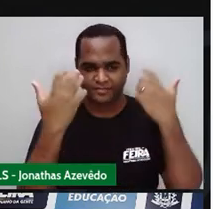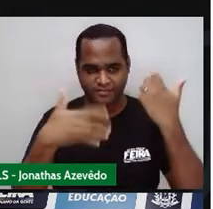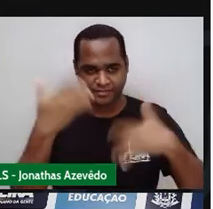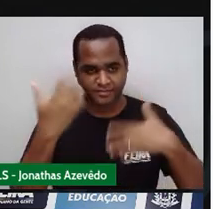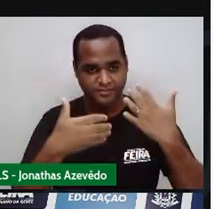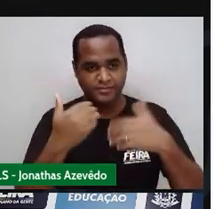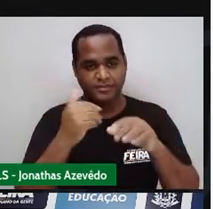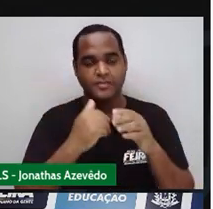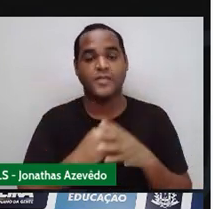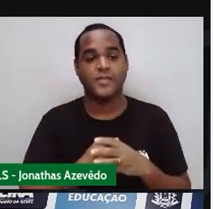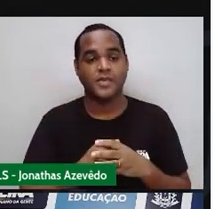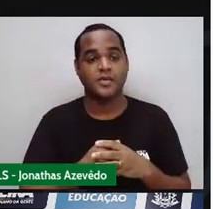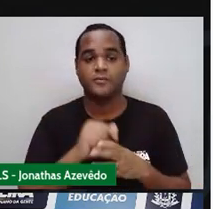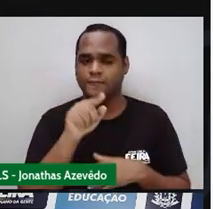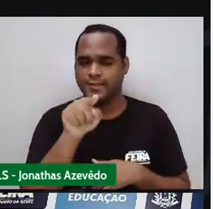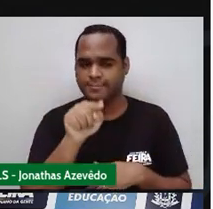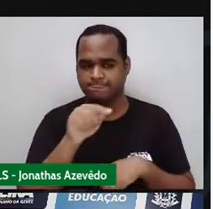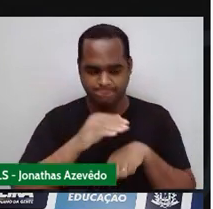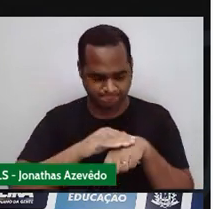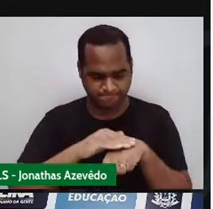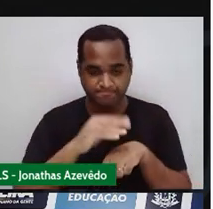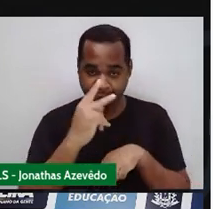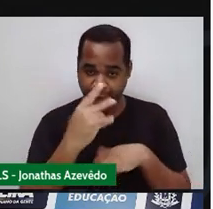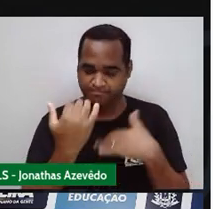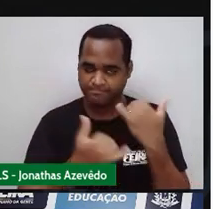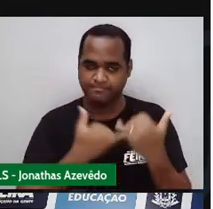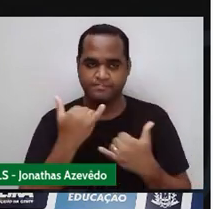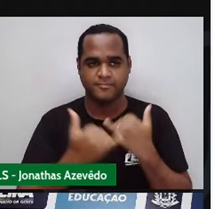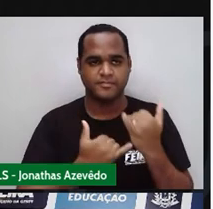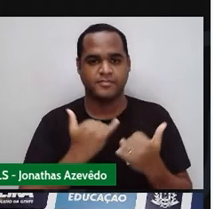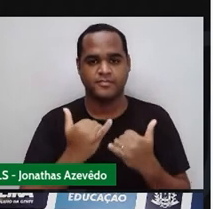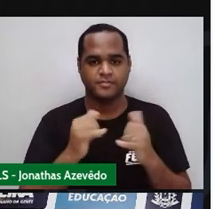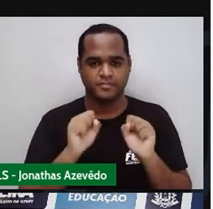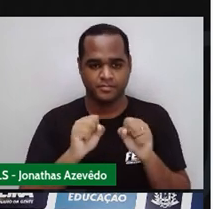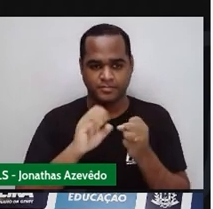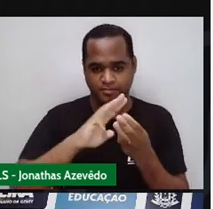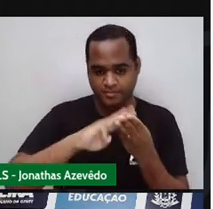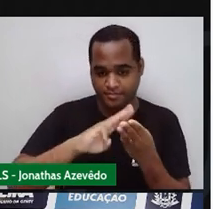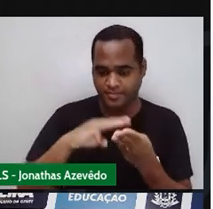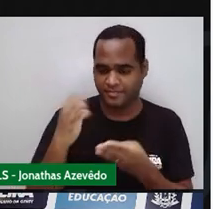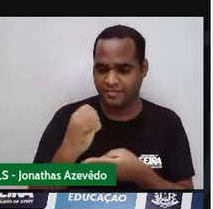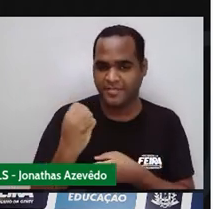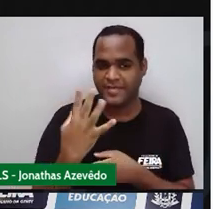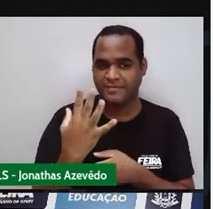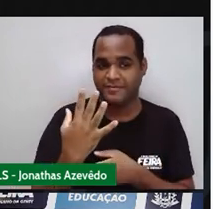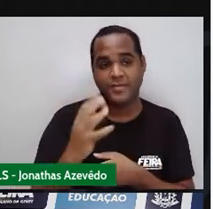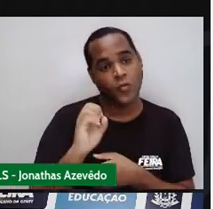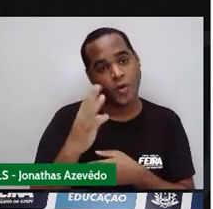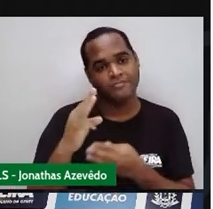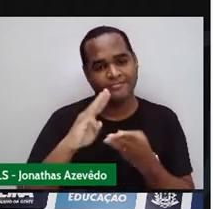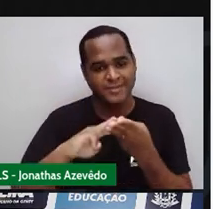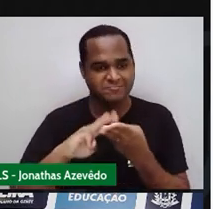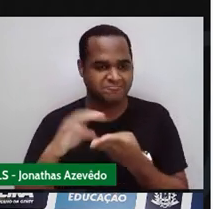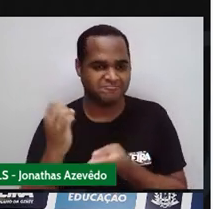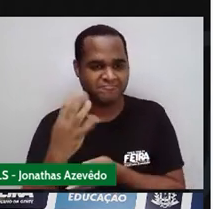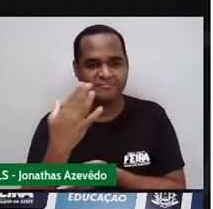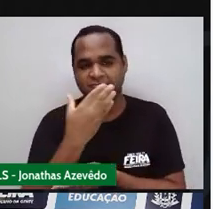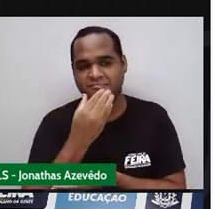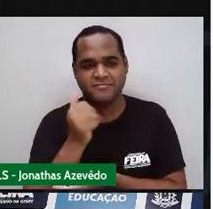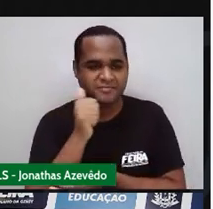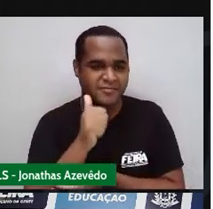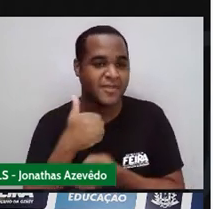você Que vai fazer a brincadeira Você que vai ser O matemágico Ou a matemágica